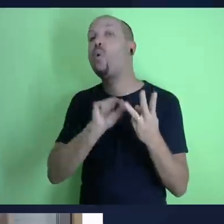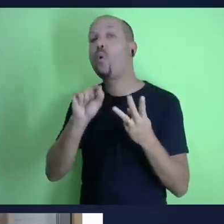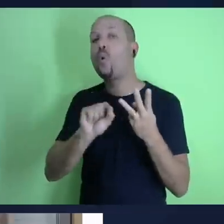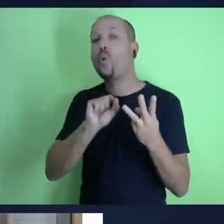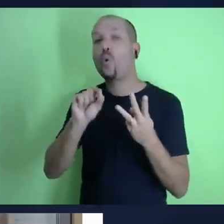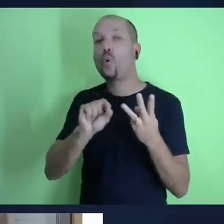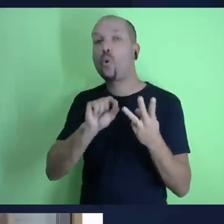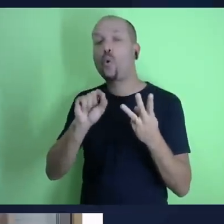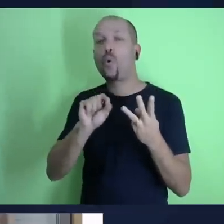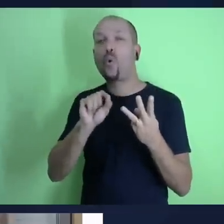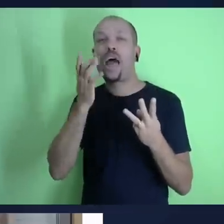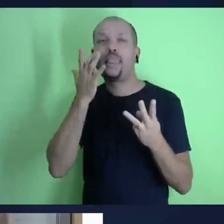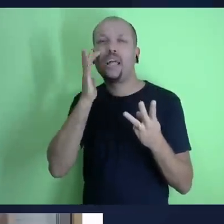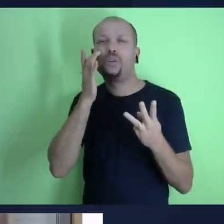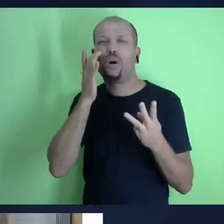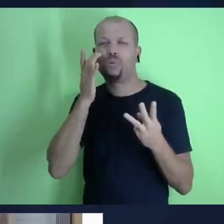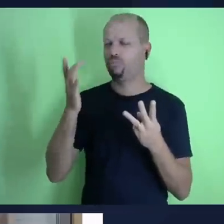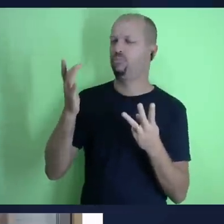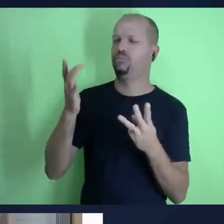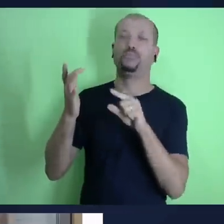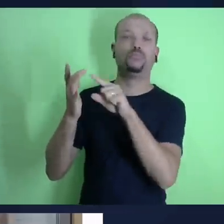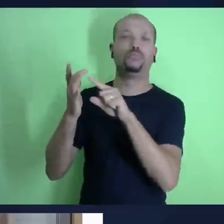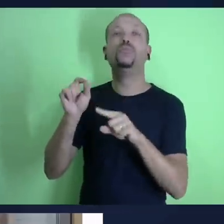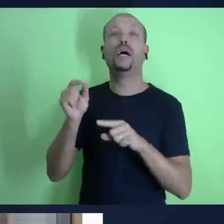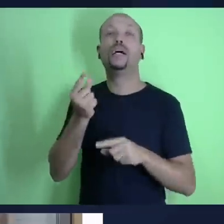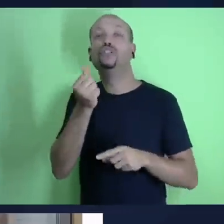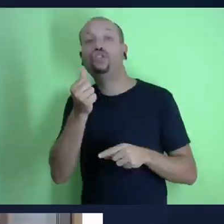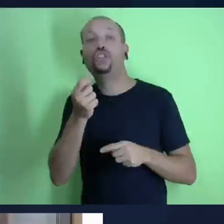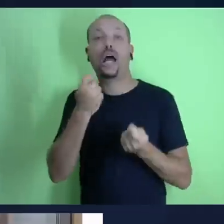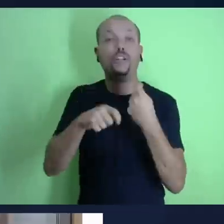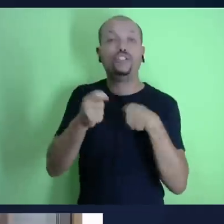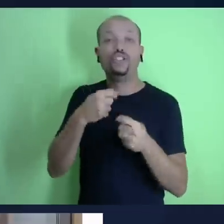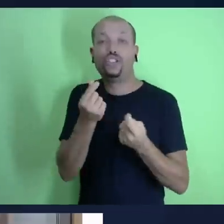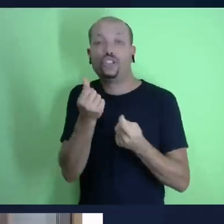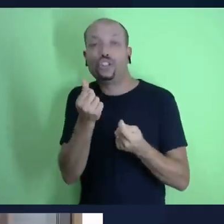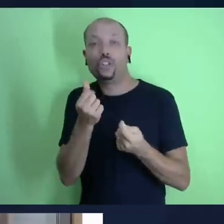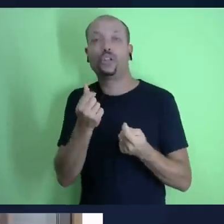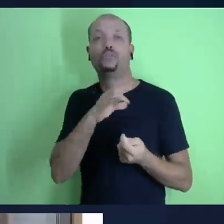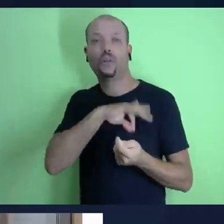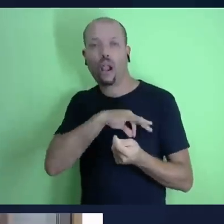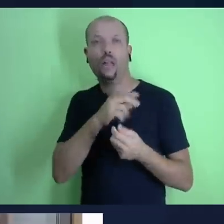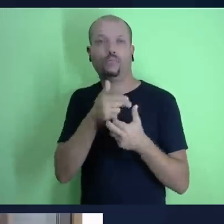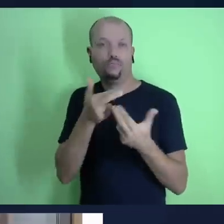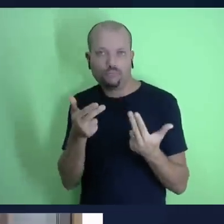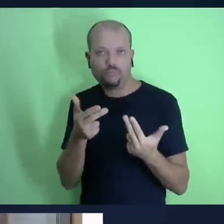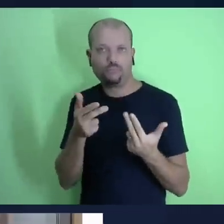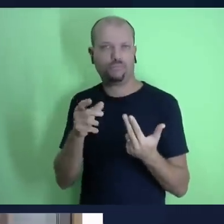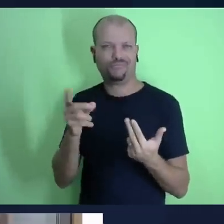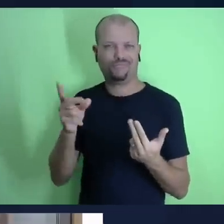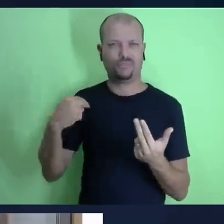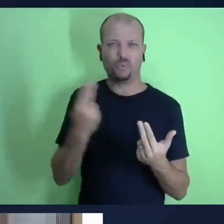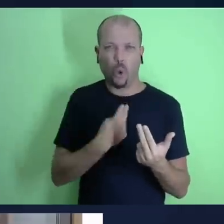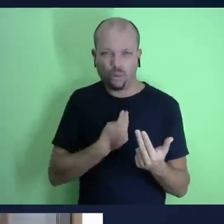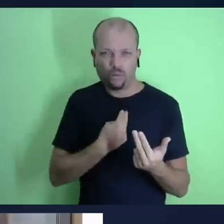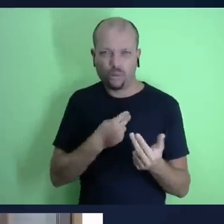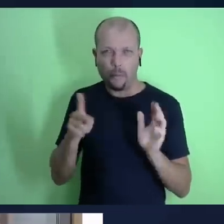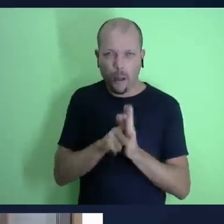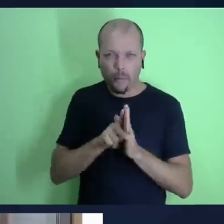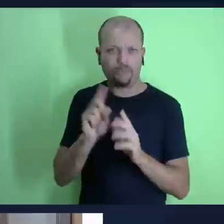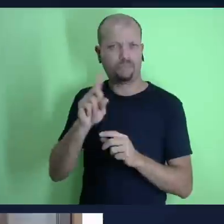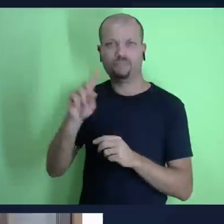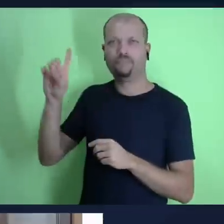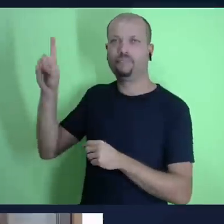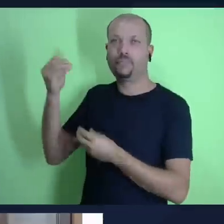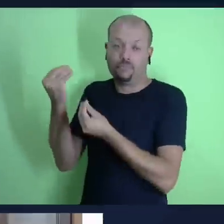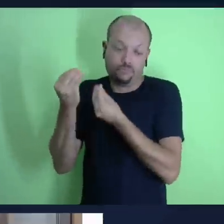nós e tão importante quanto os outros três deus espera que nós cuidemos entreguemos a ele completamente o nosso corpo o nosso